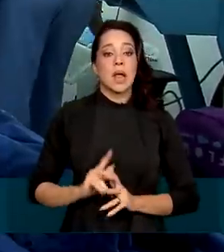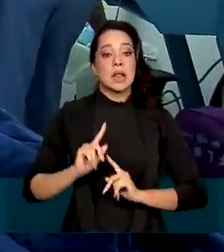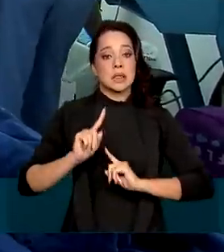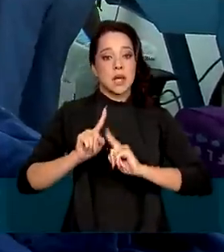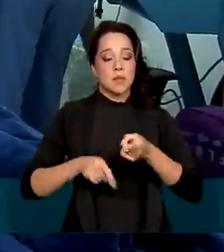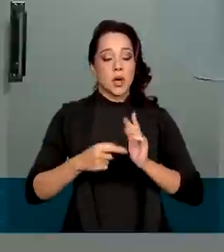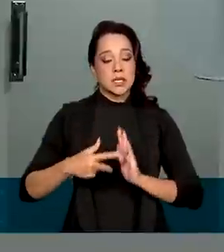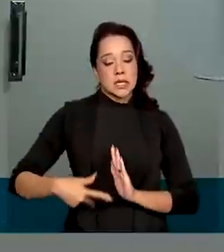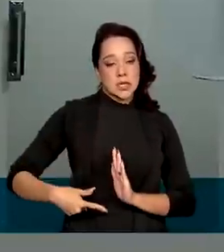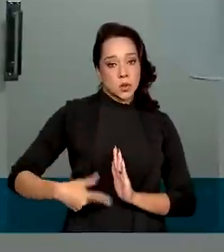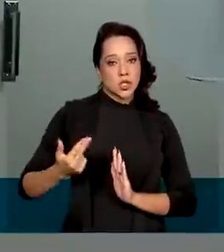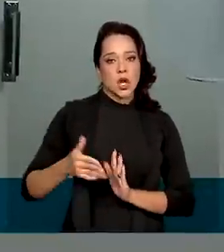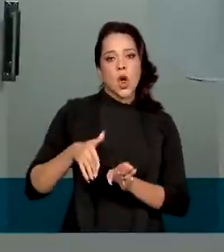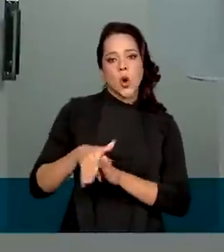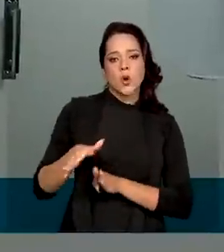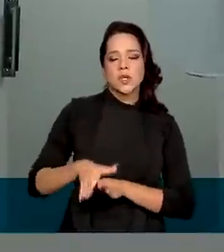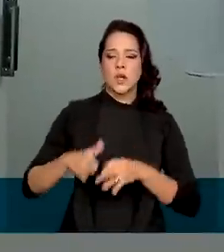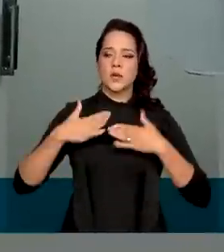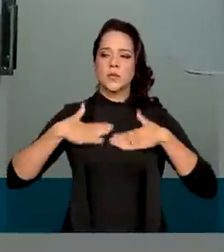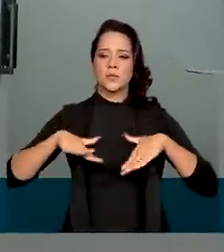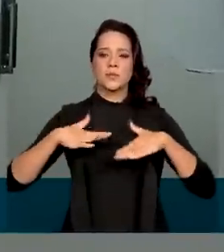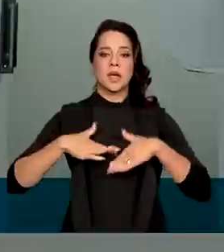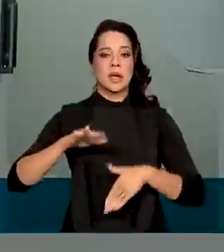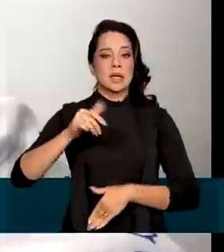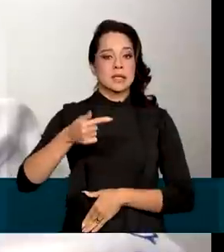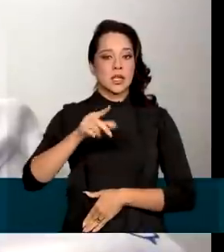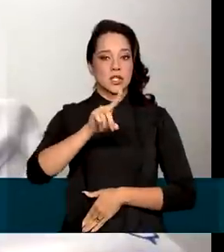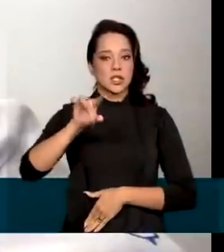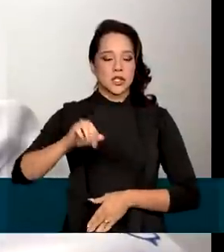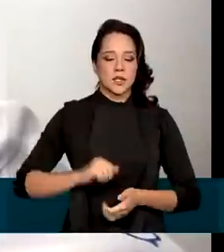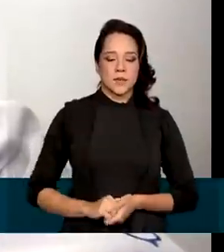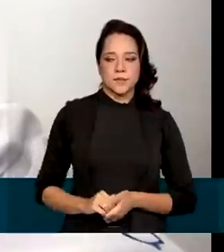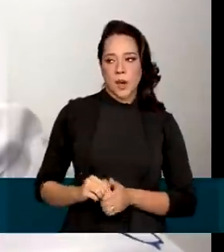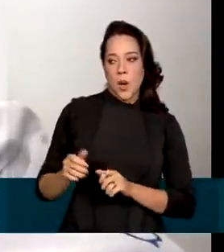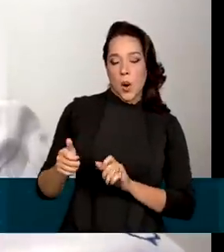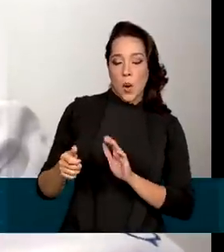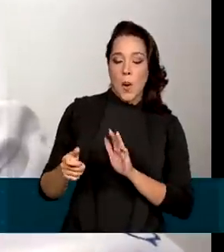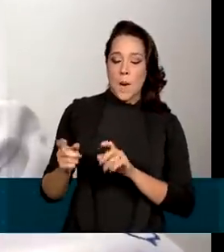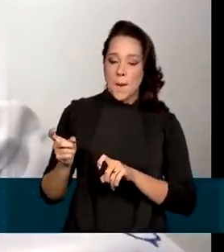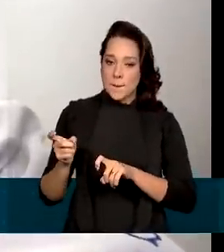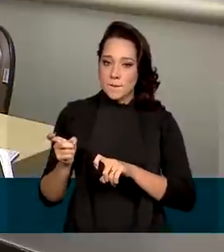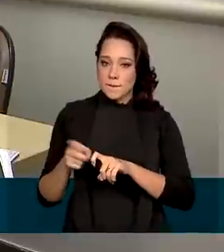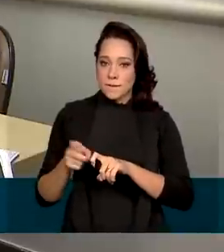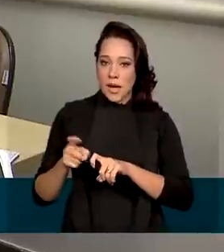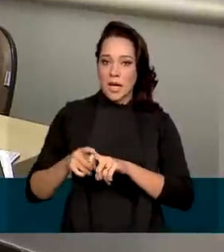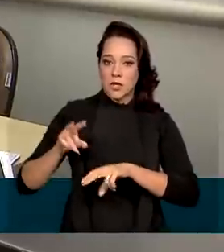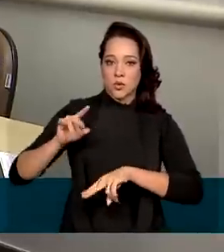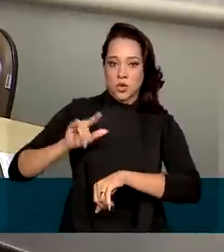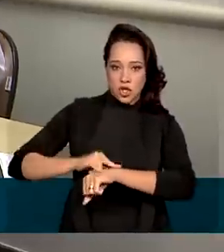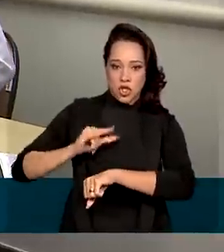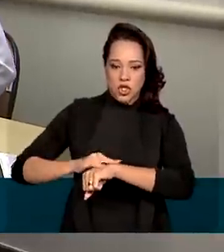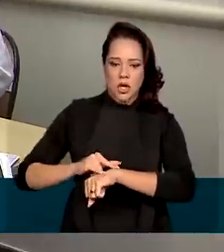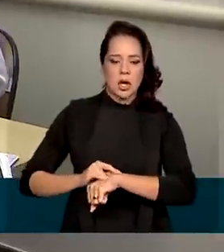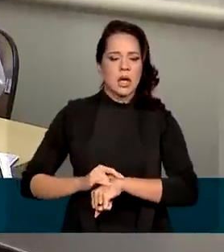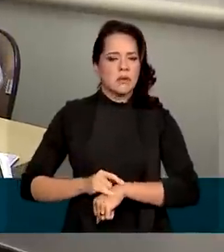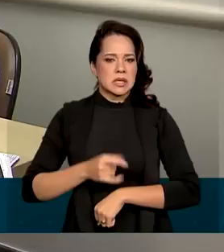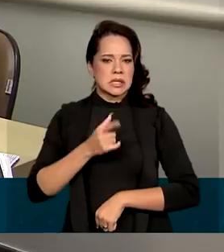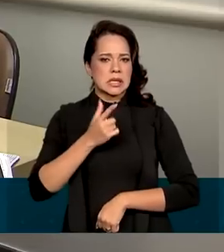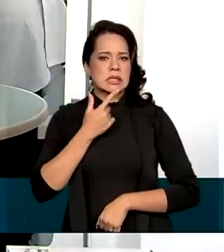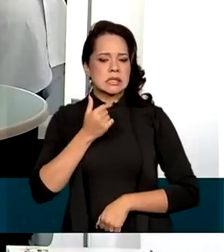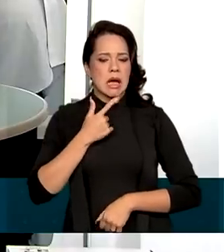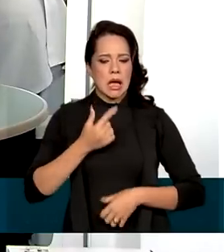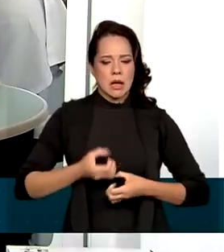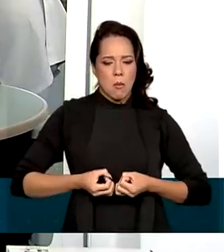-operatório, é recomendado repouso de até 7 dias. O urologista explica que a vasectomia não diminui o fluxo sanguíneo no